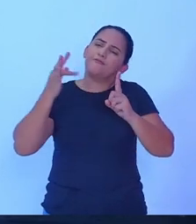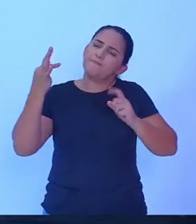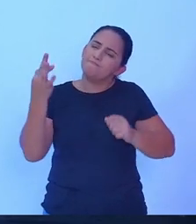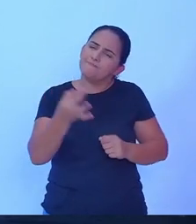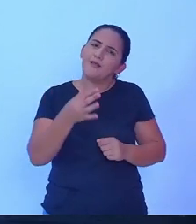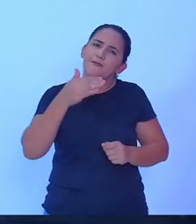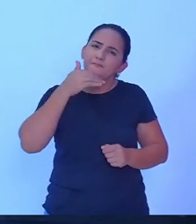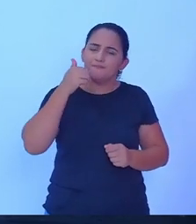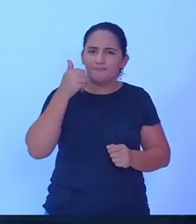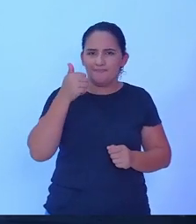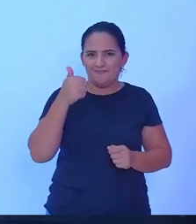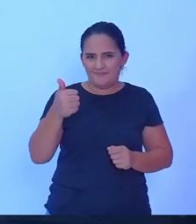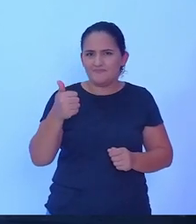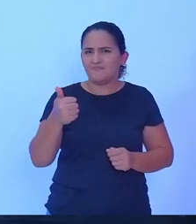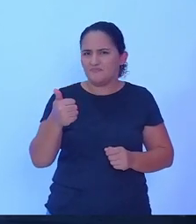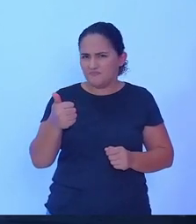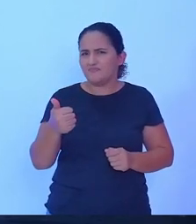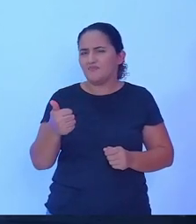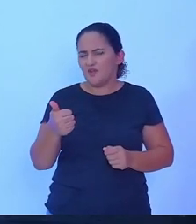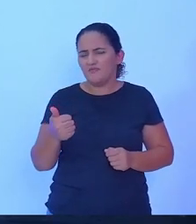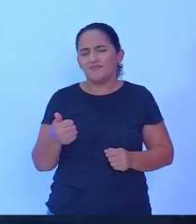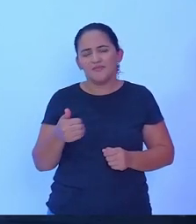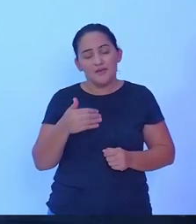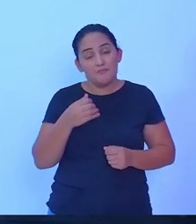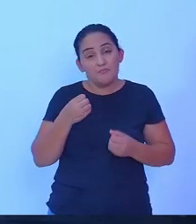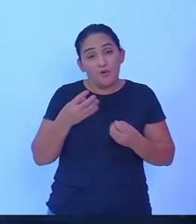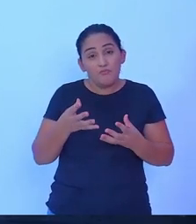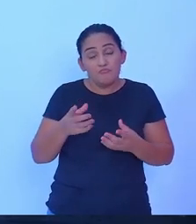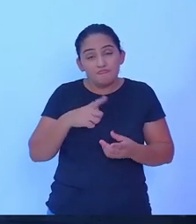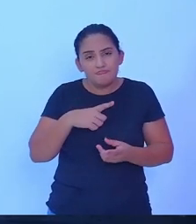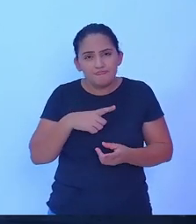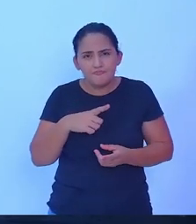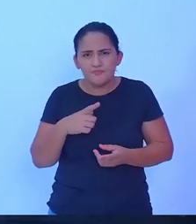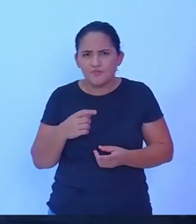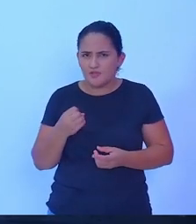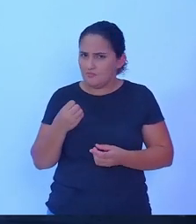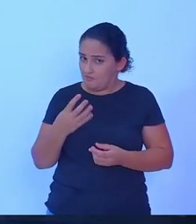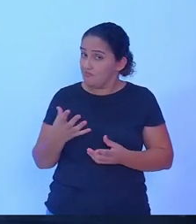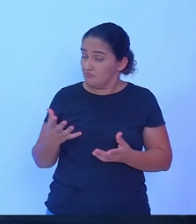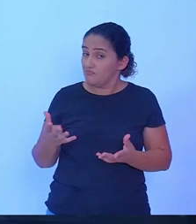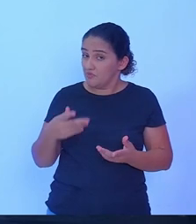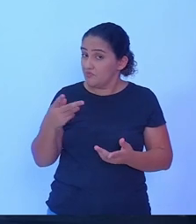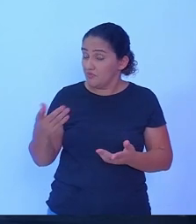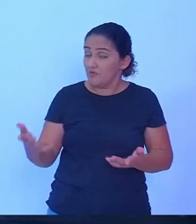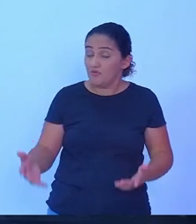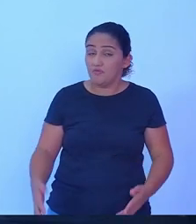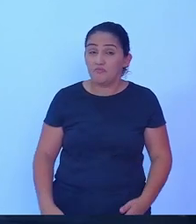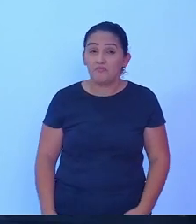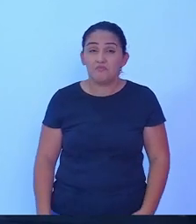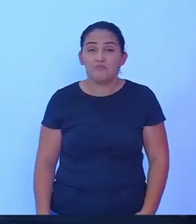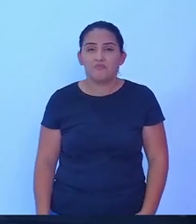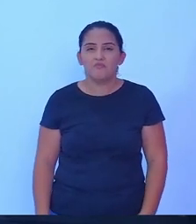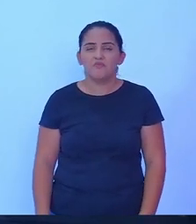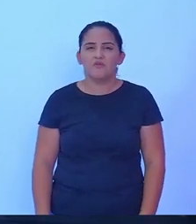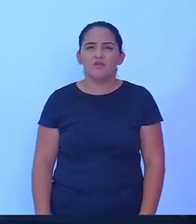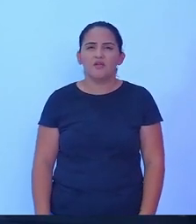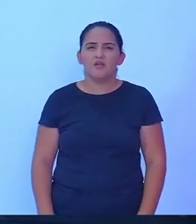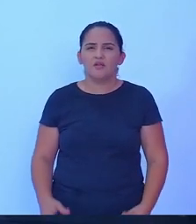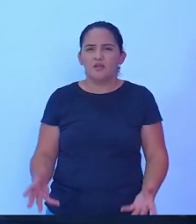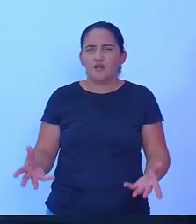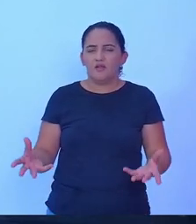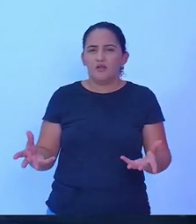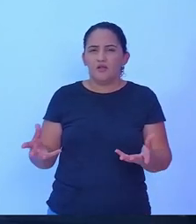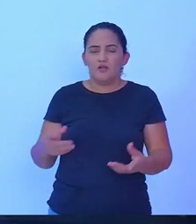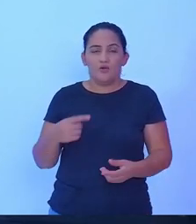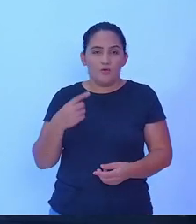e aqui muito bem dito pelo senhor aqui na oportunidade são ações que nós